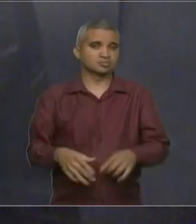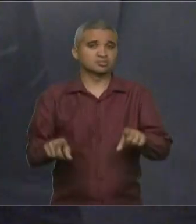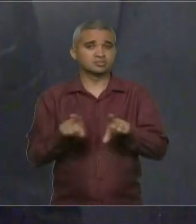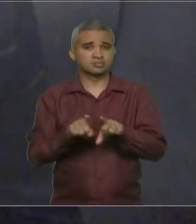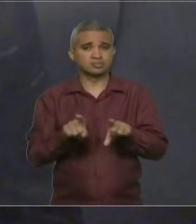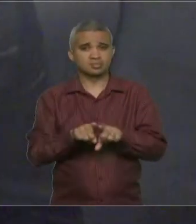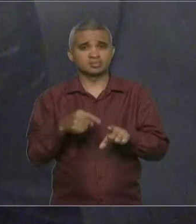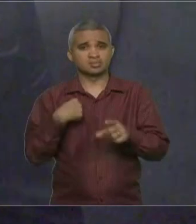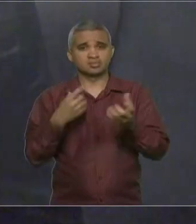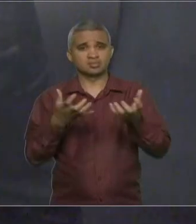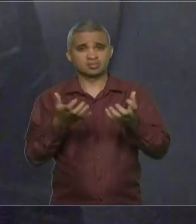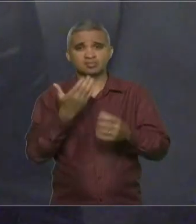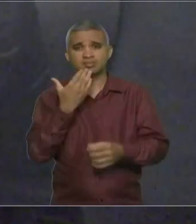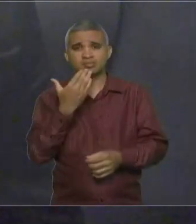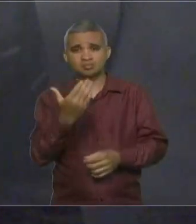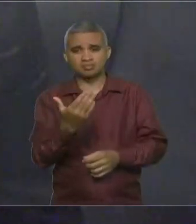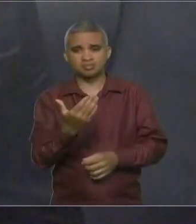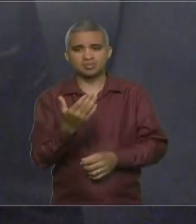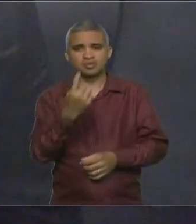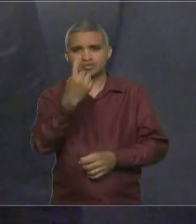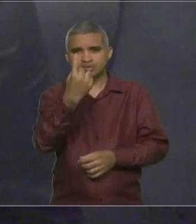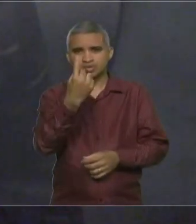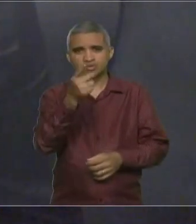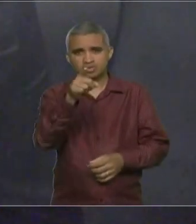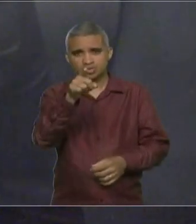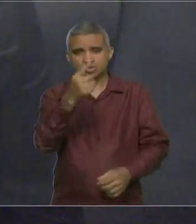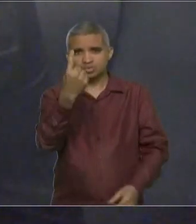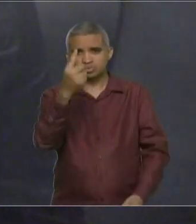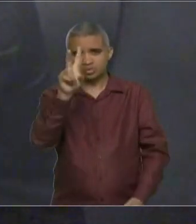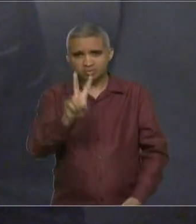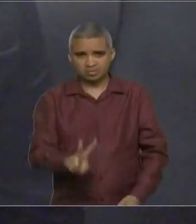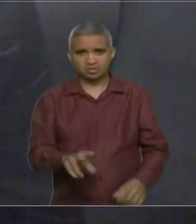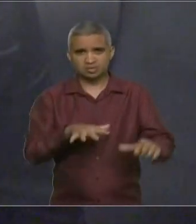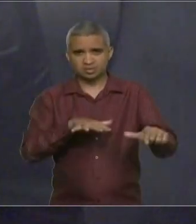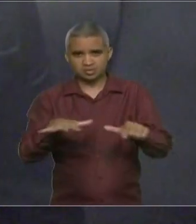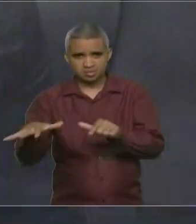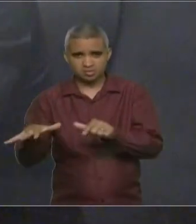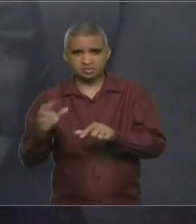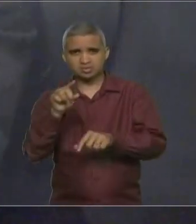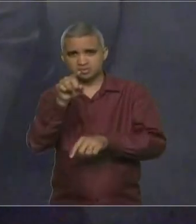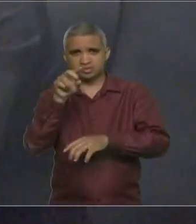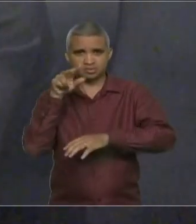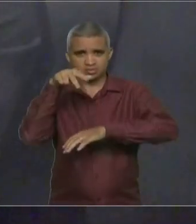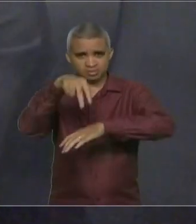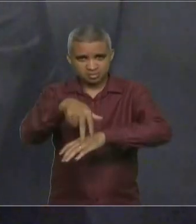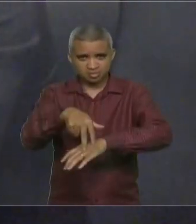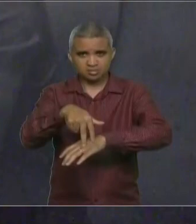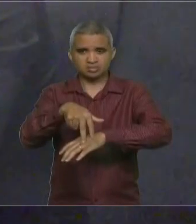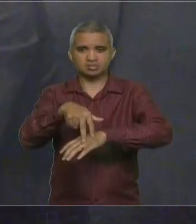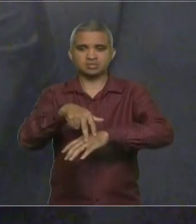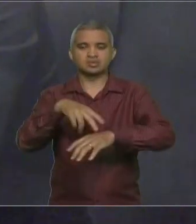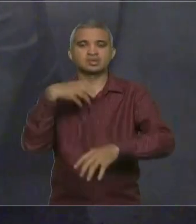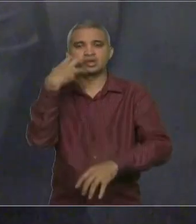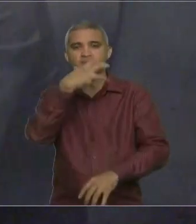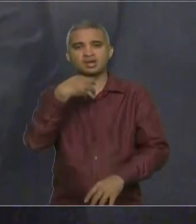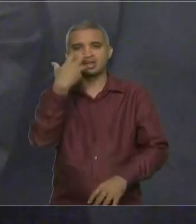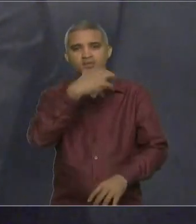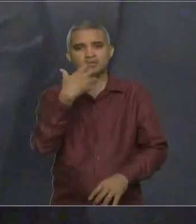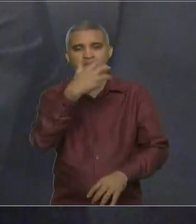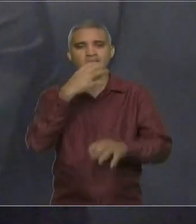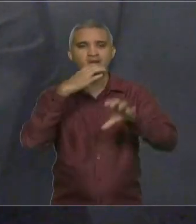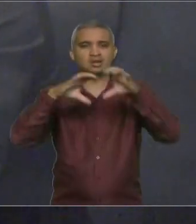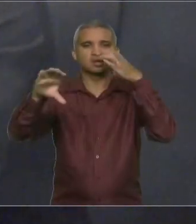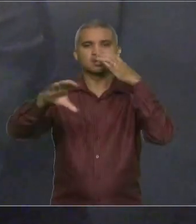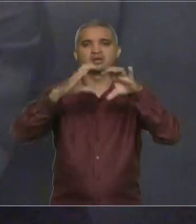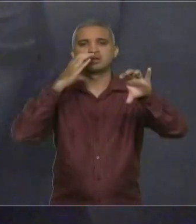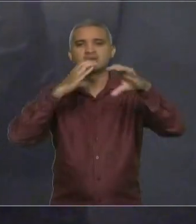mínimo, uma vez por semana a Exª pudesse vir a esta tribuna e cantar para todos os maranhenses, porque